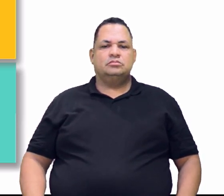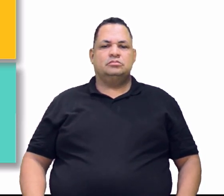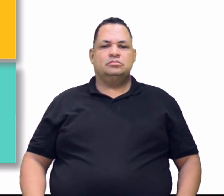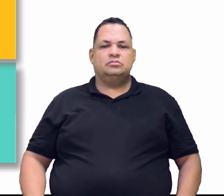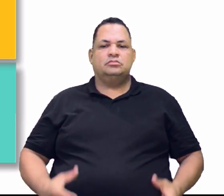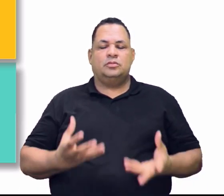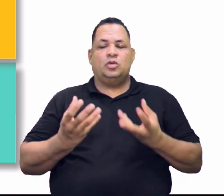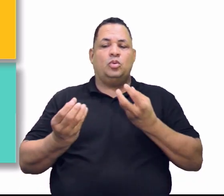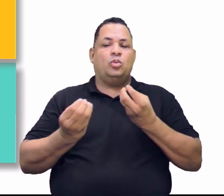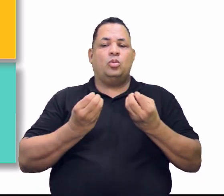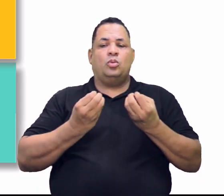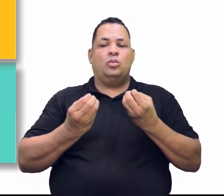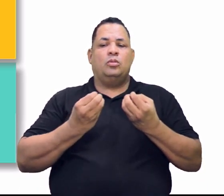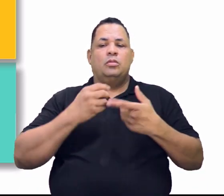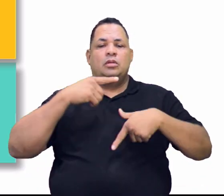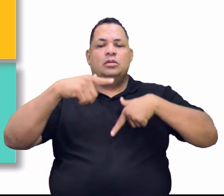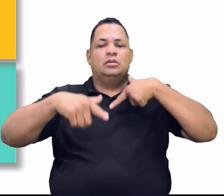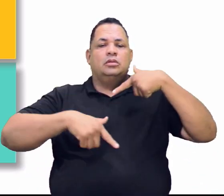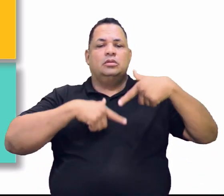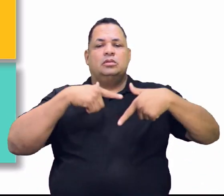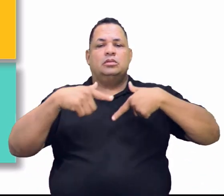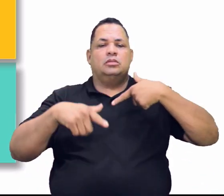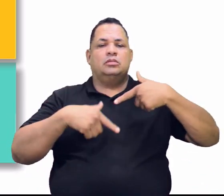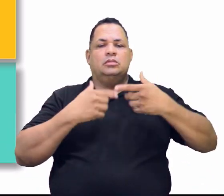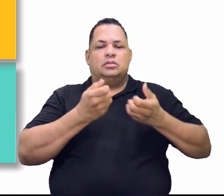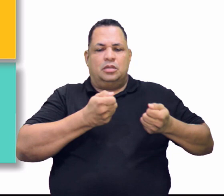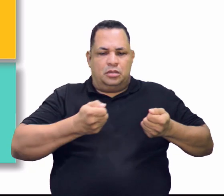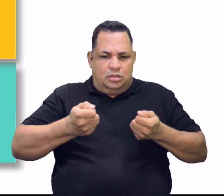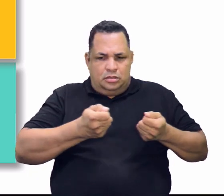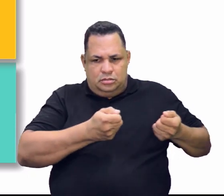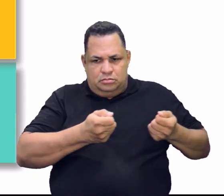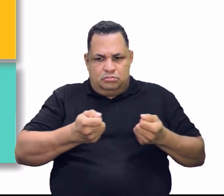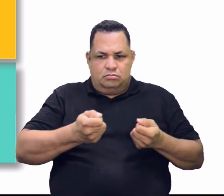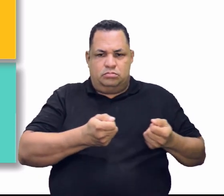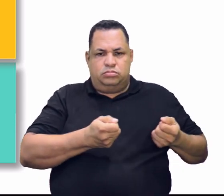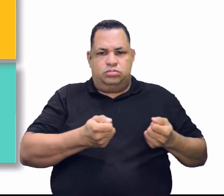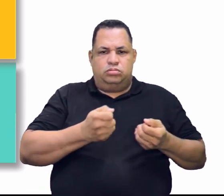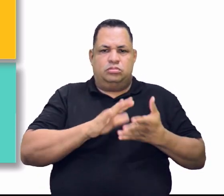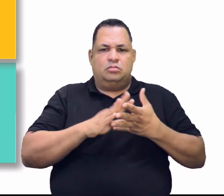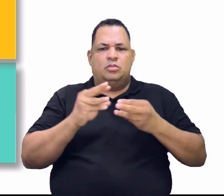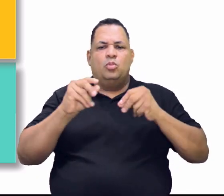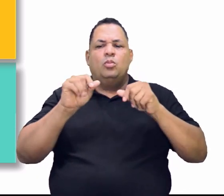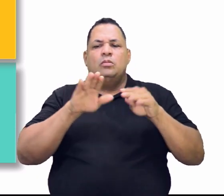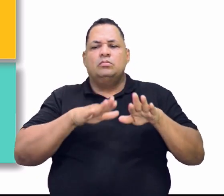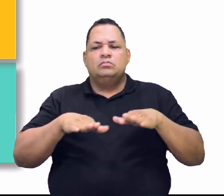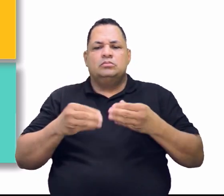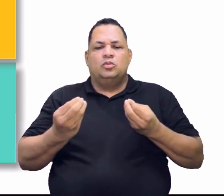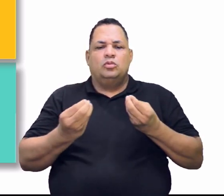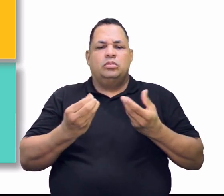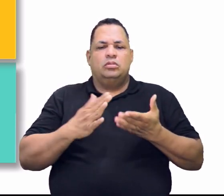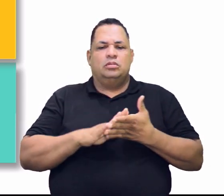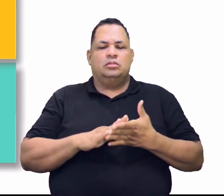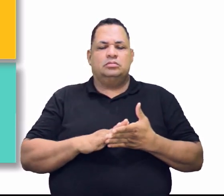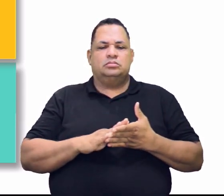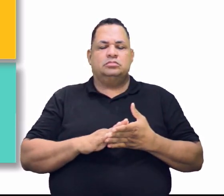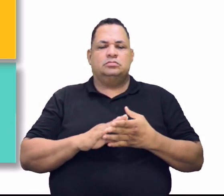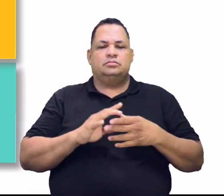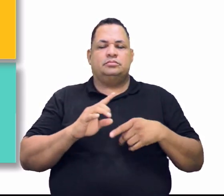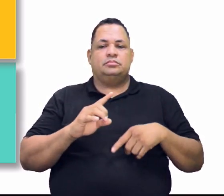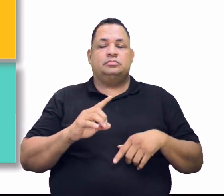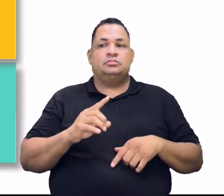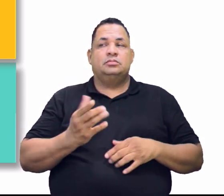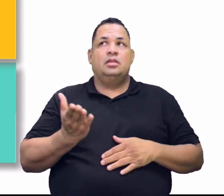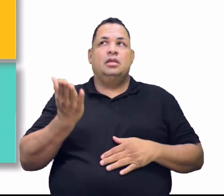E saber um pouco como é que é esse processo do garimpo manual. O é, professor? Bom, lá